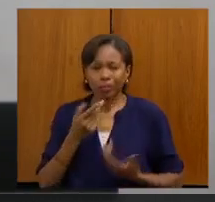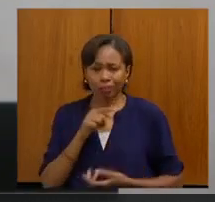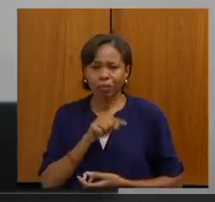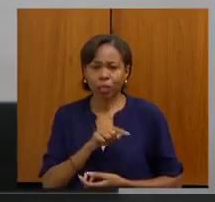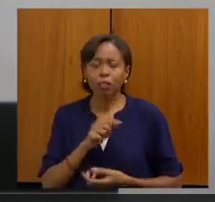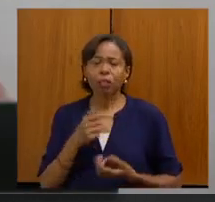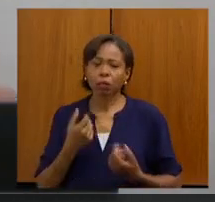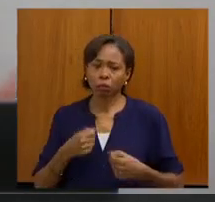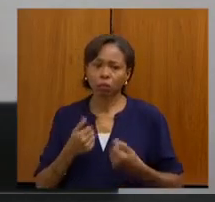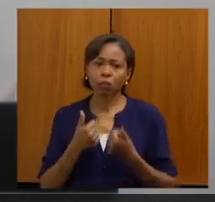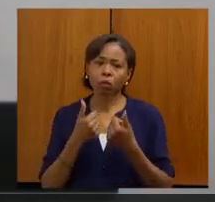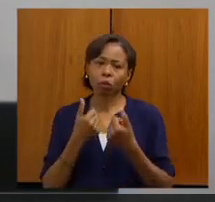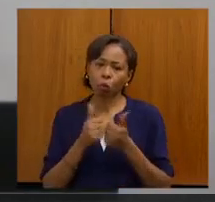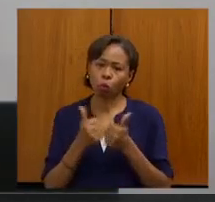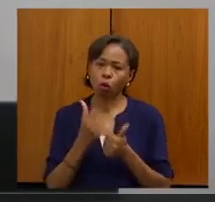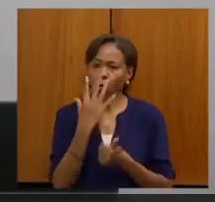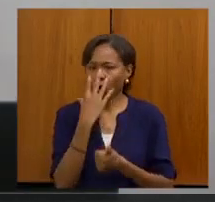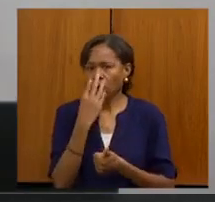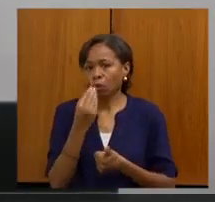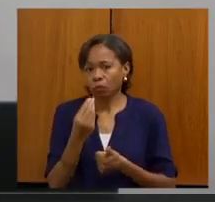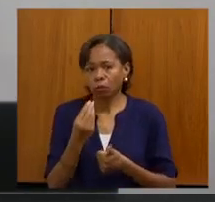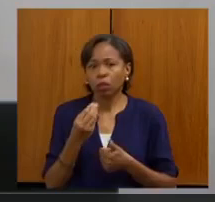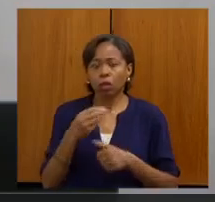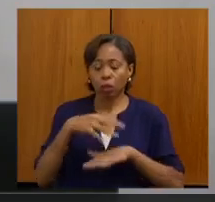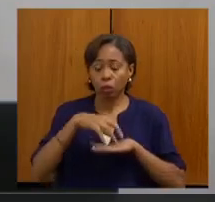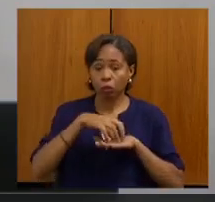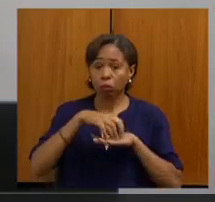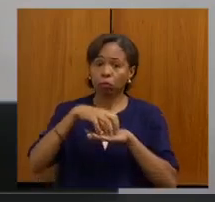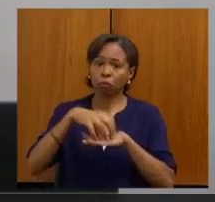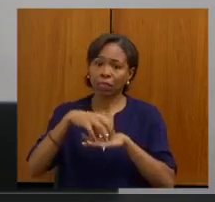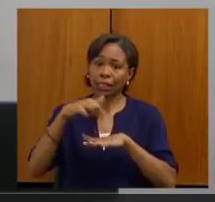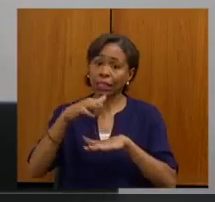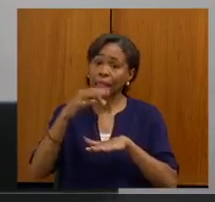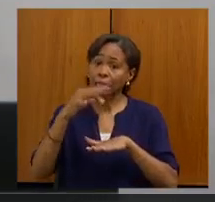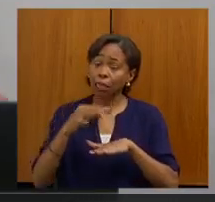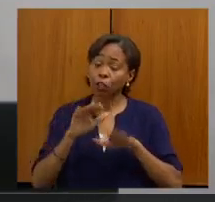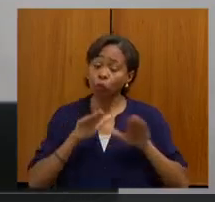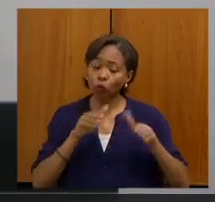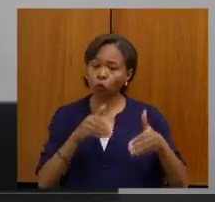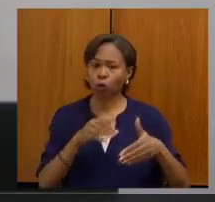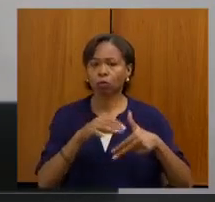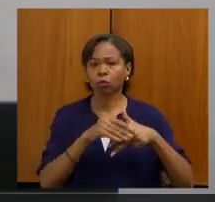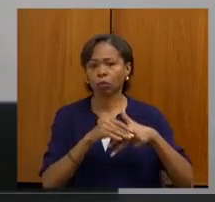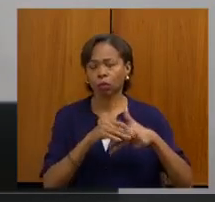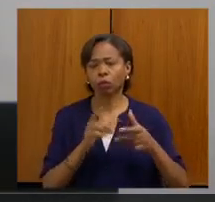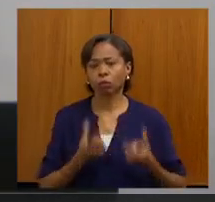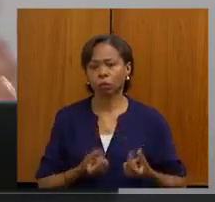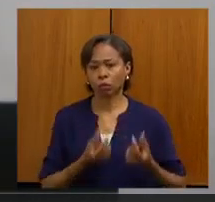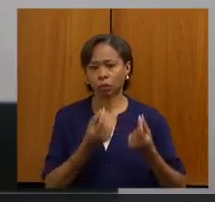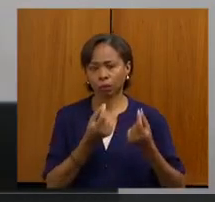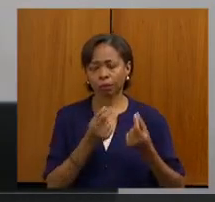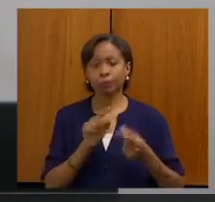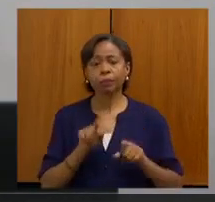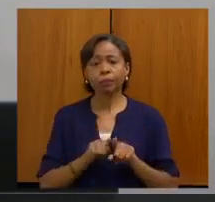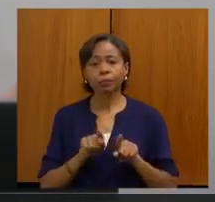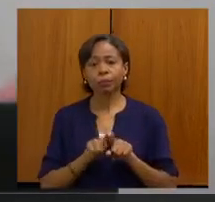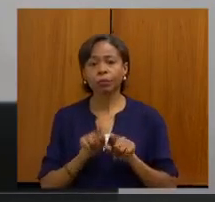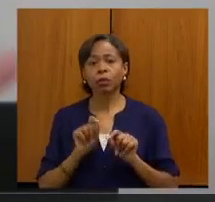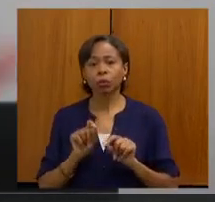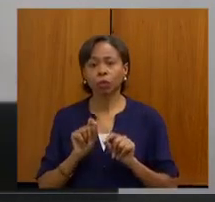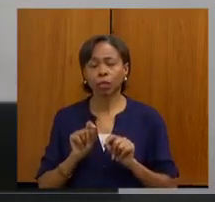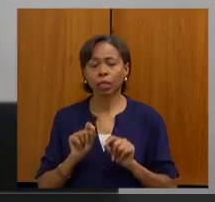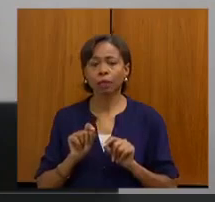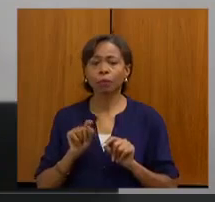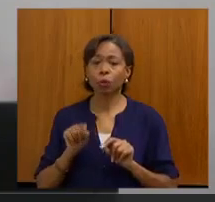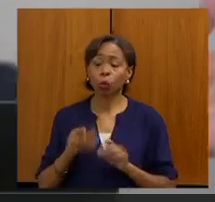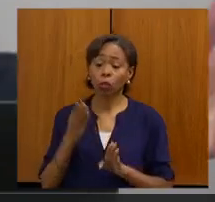e mais específico para os pacientes oncológicos é uma ótima sugestão. Uma outra também é aprimorar o diagnóstico oncológico definitivo. Eu